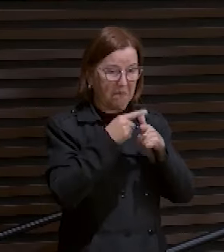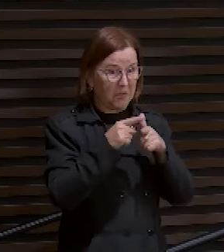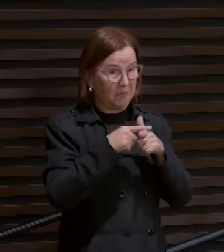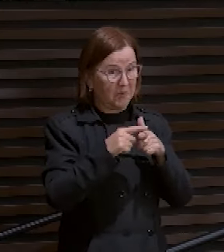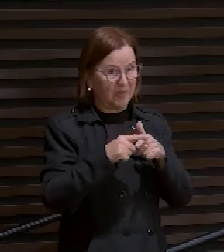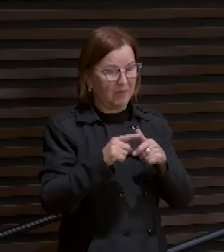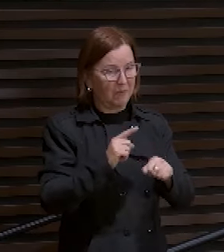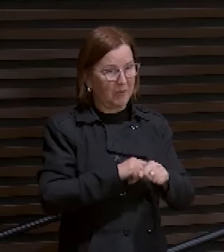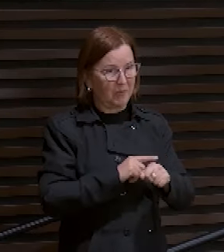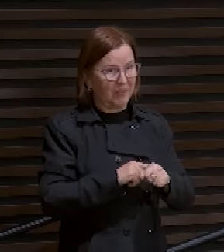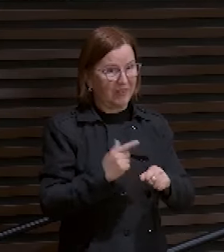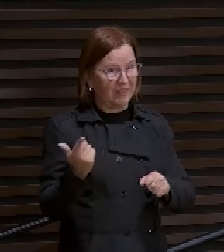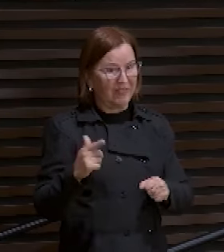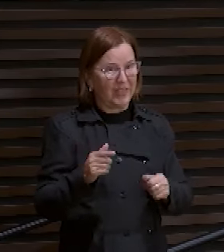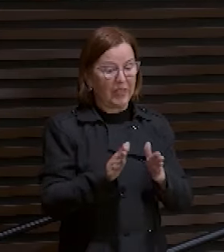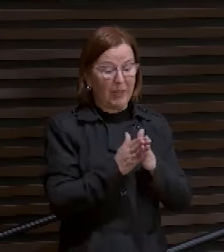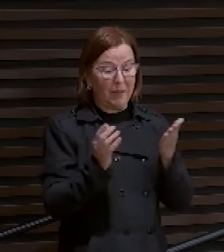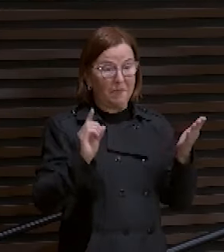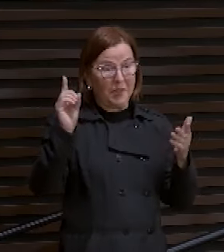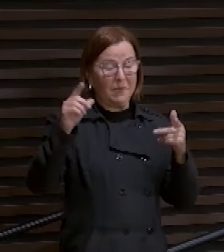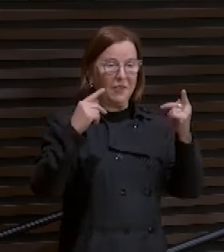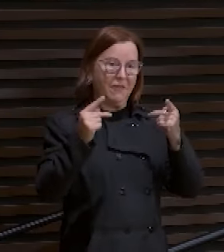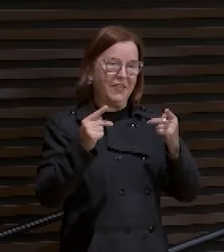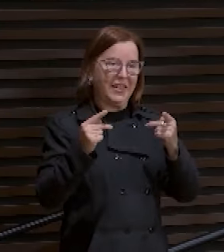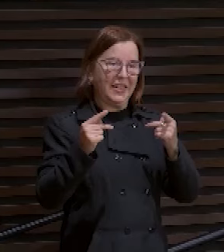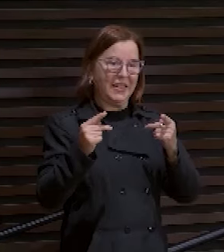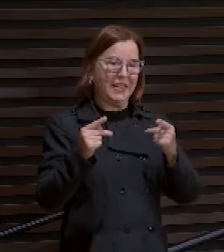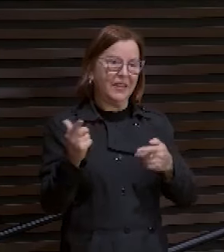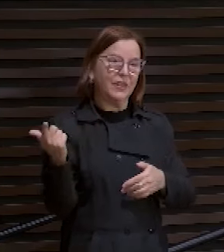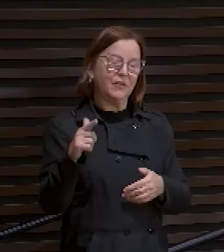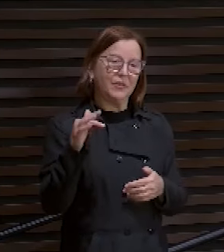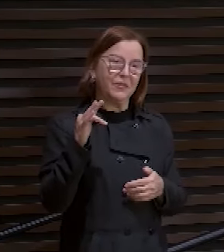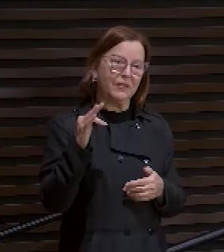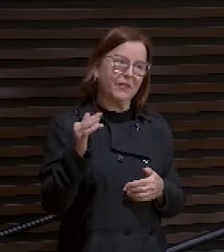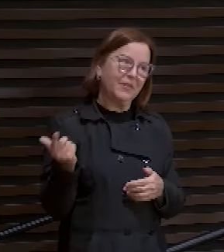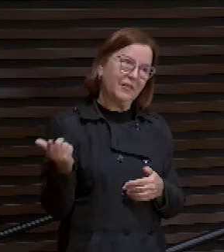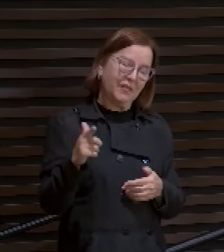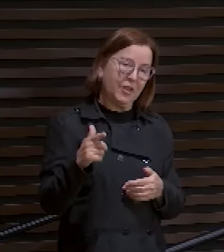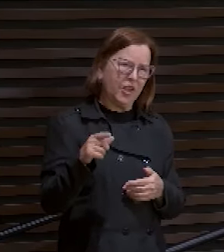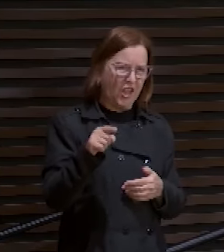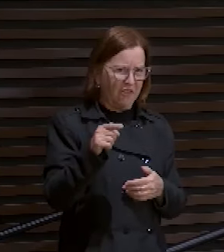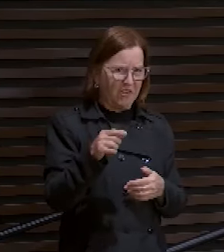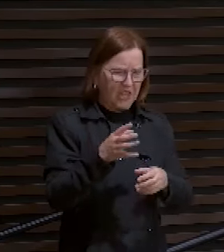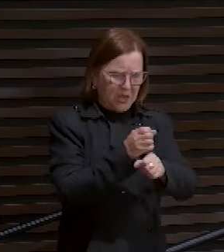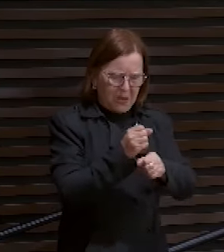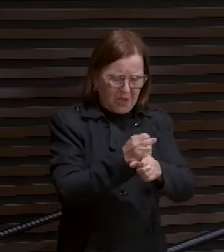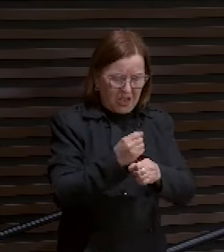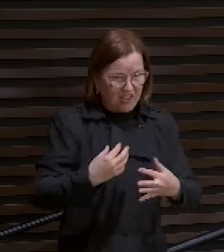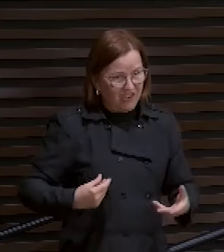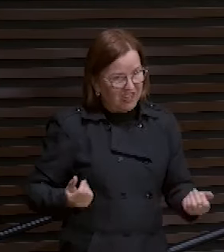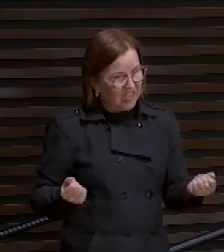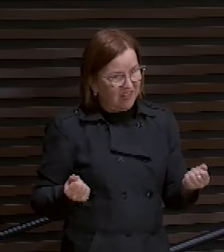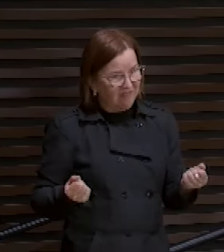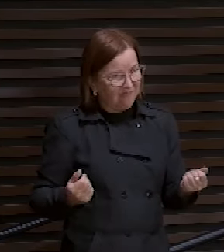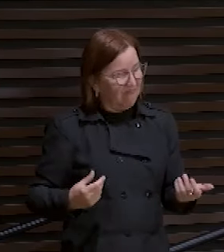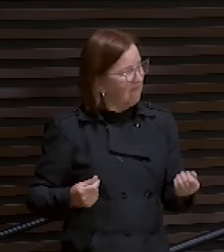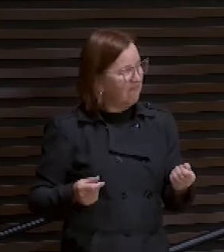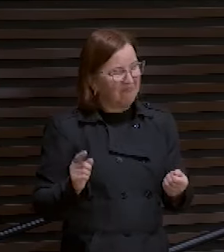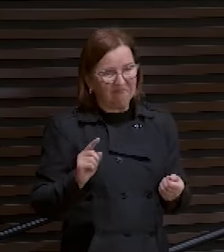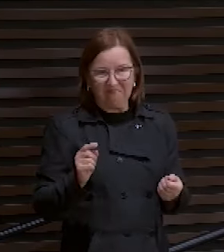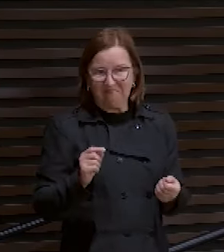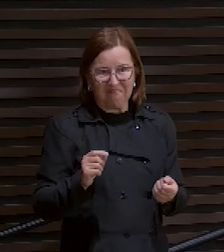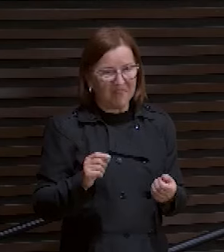que a Bíblia está dizendo que vai vir. Você fica juntando dinheiro aí. Dinheiro nessa hora não vai resolver problema não, viu?